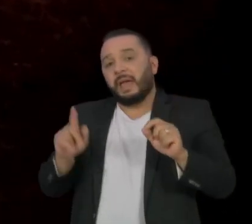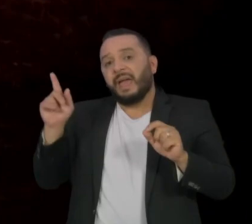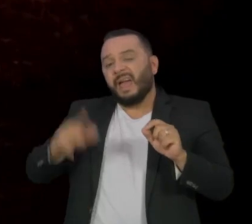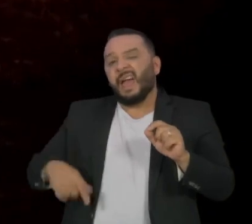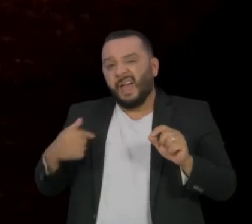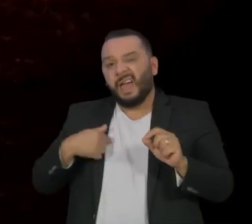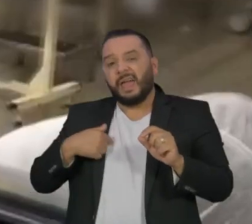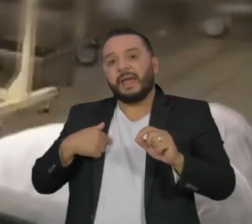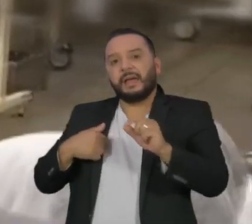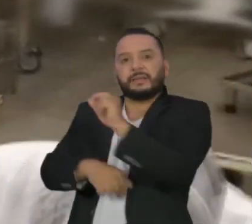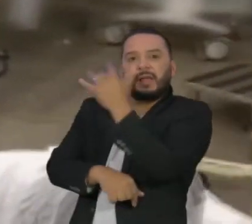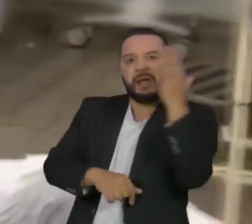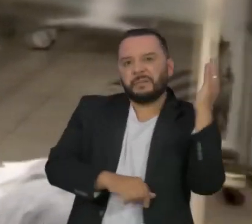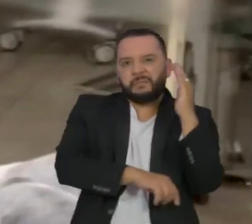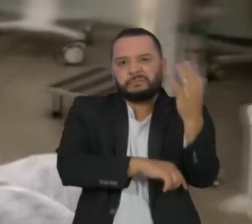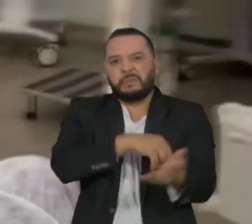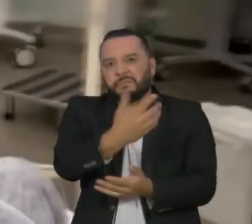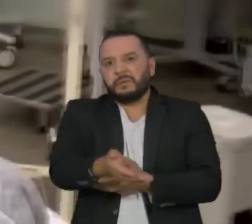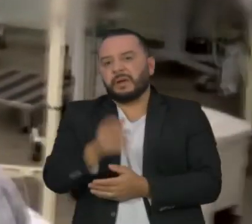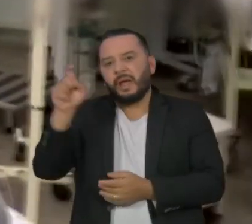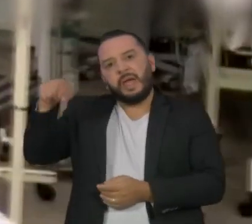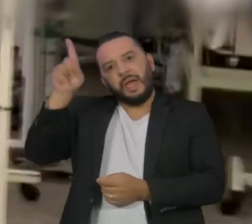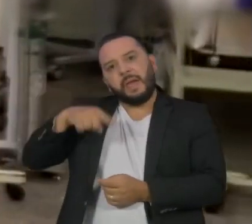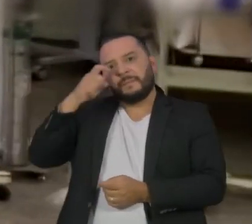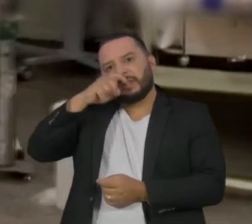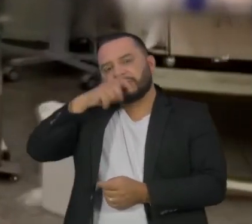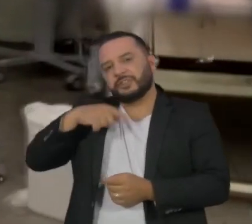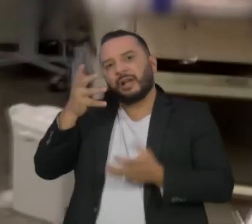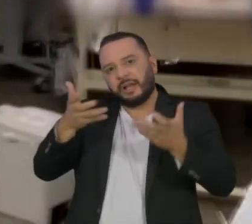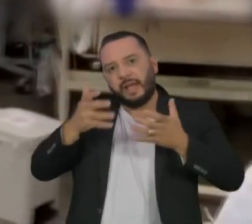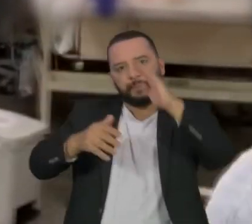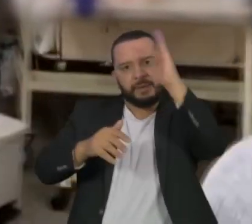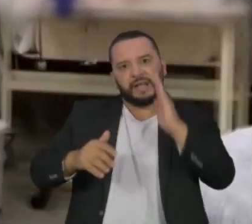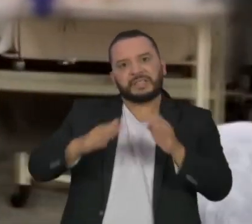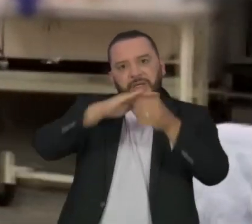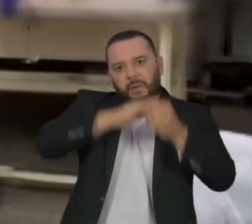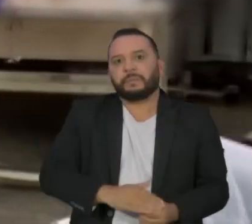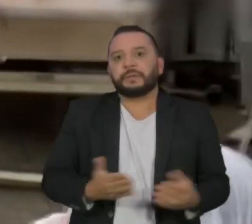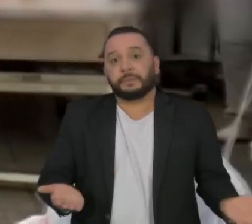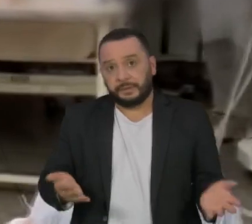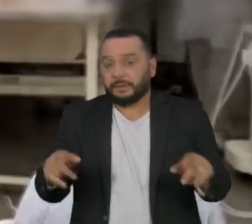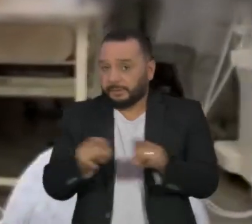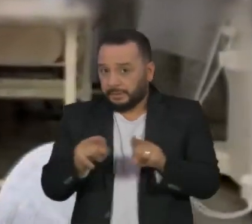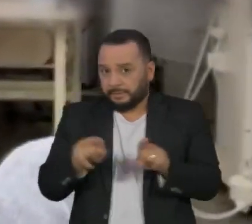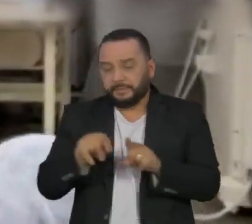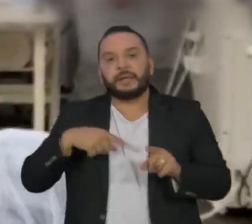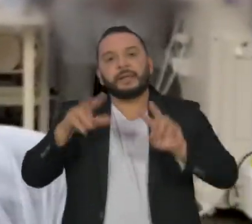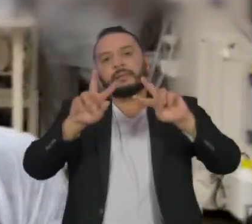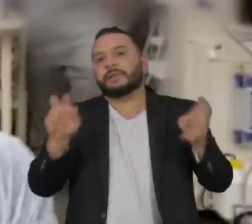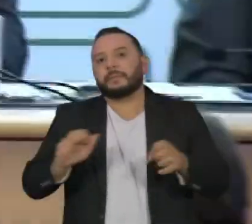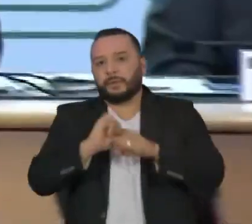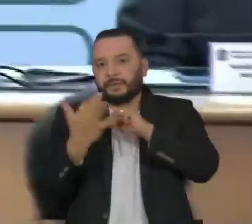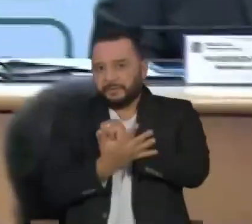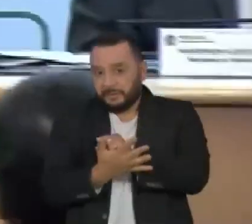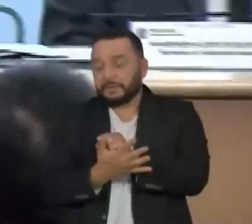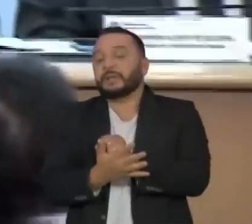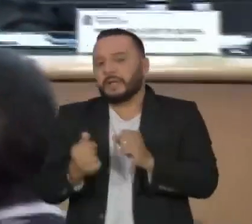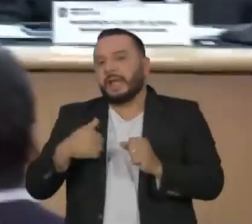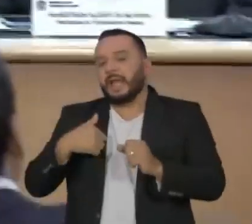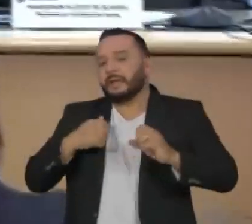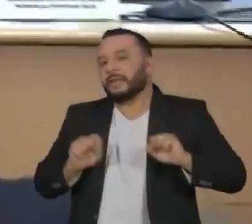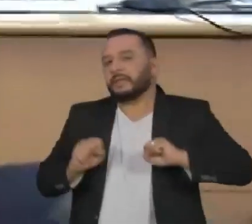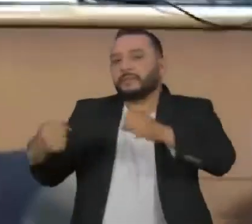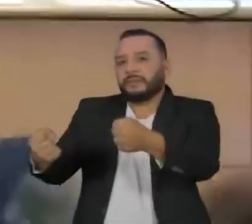perseguir o Brasil. Em relação à Covid-19, Bolsonaro deve se defender das críticas de que adotou orientação